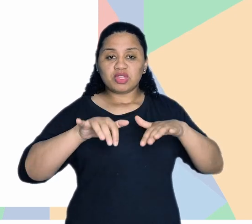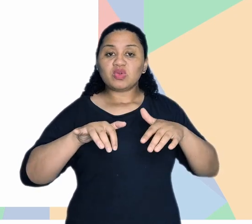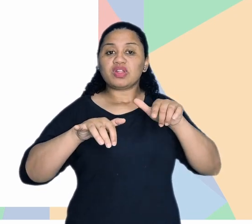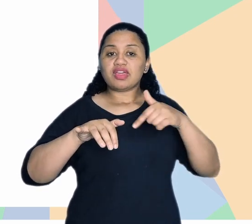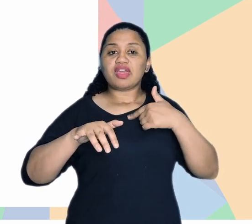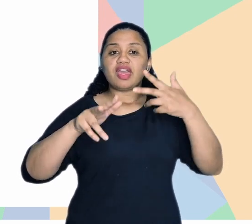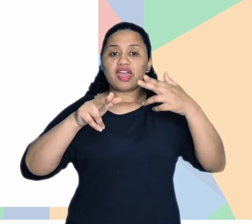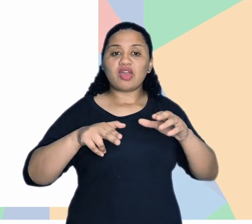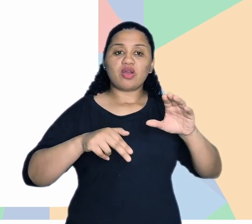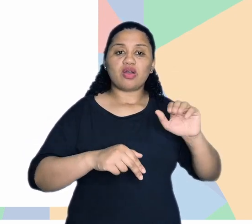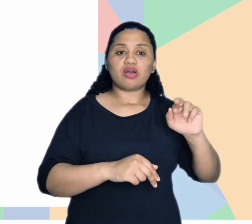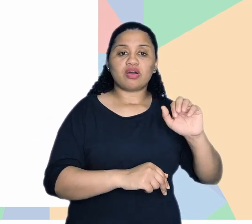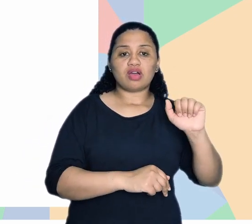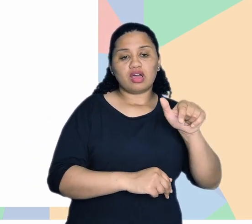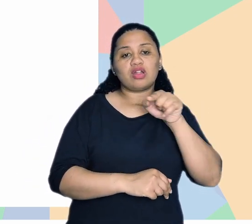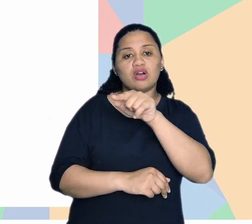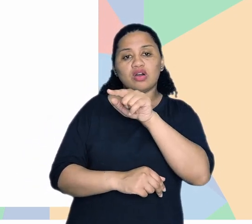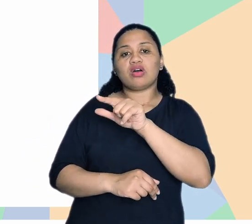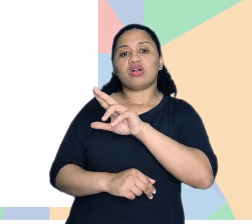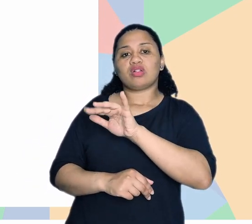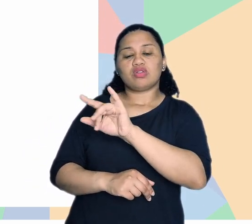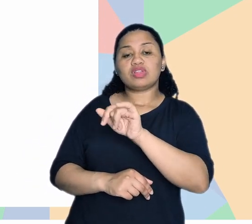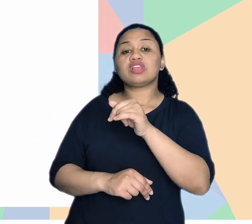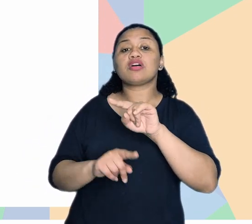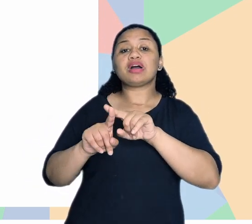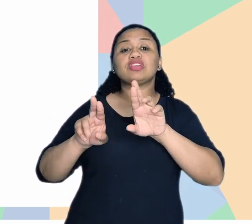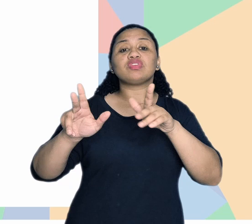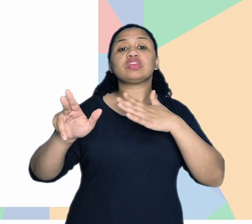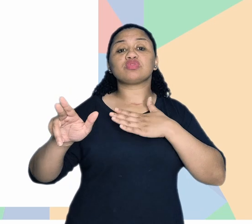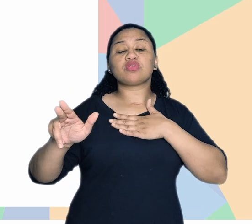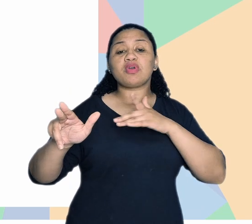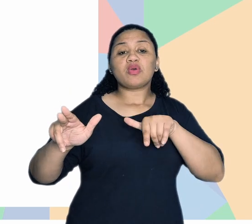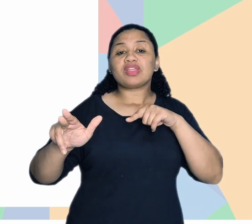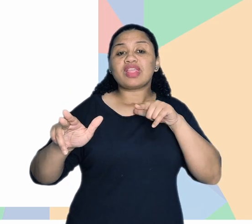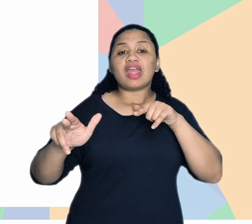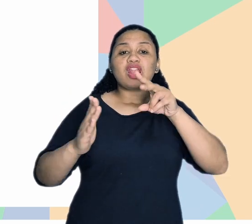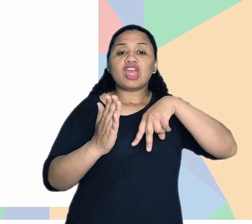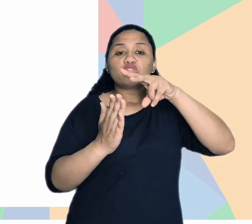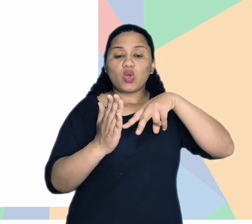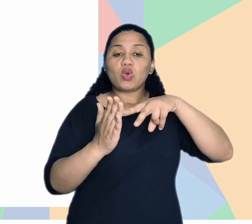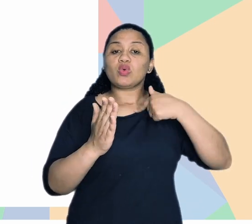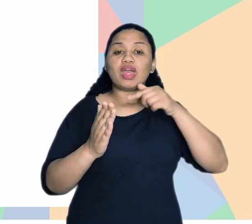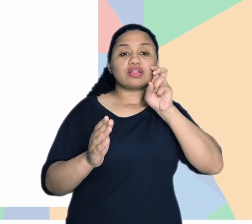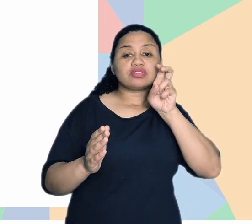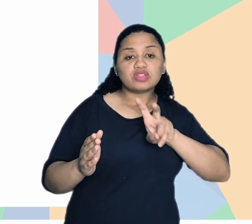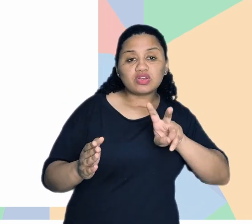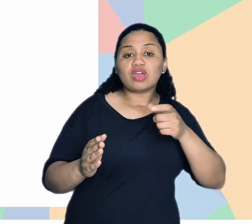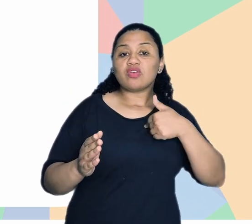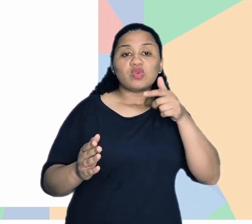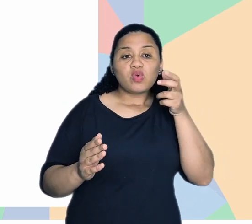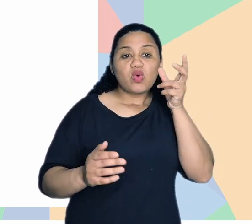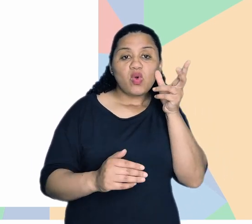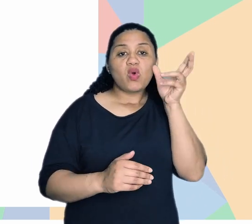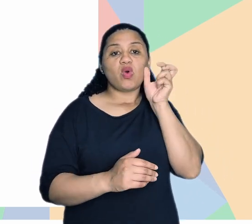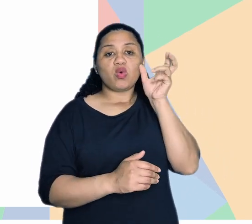computador aqui é igual ao computador da Carol, igual ao computador da Luísa. A única diferença é que o computador aqui tem um leitor de telas. Então, o que elas estão enxergando na tela, eu